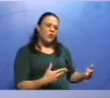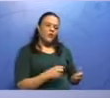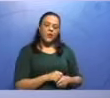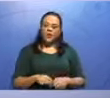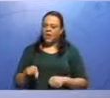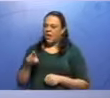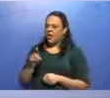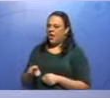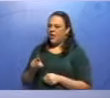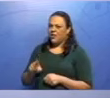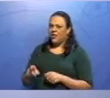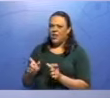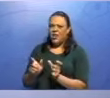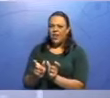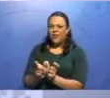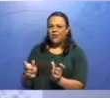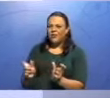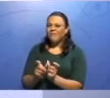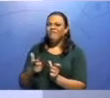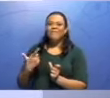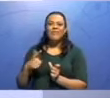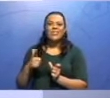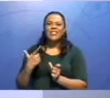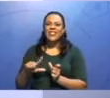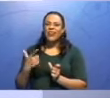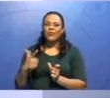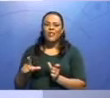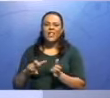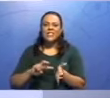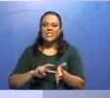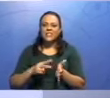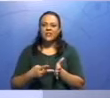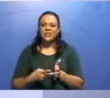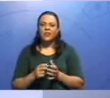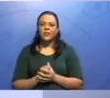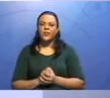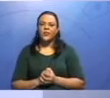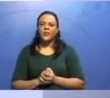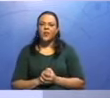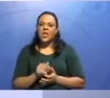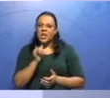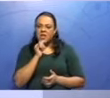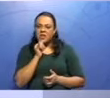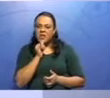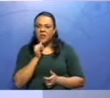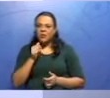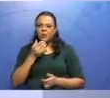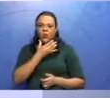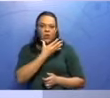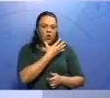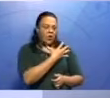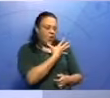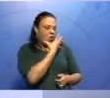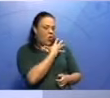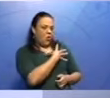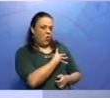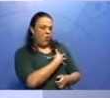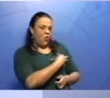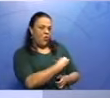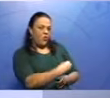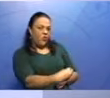frase vai ficar sem sentido. Vamos observar, eu não posso falar, o filho, que é o sujeito, amparou.